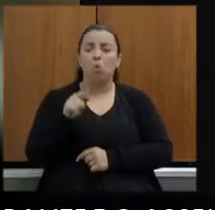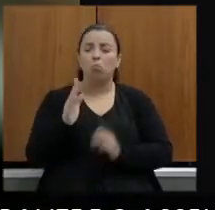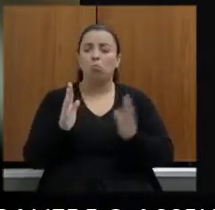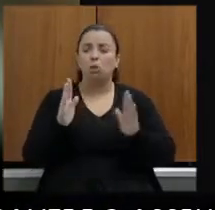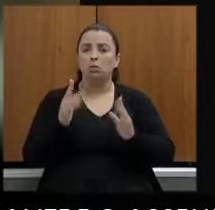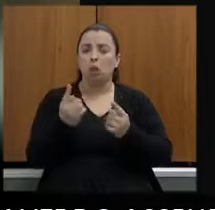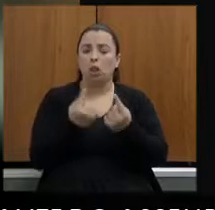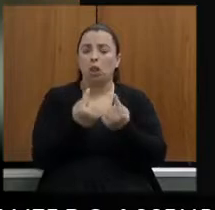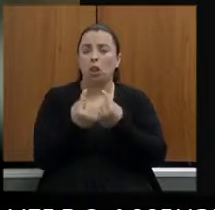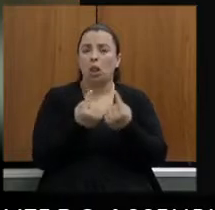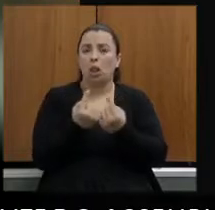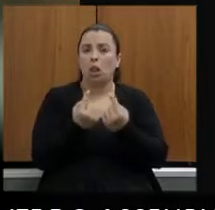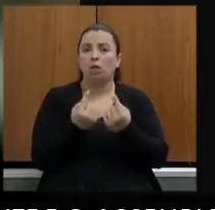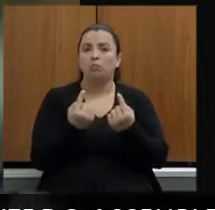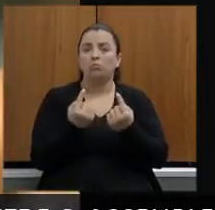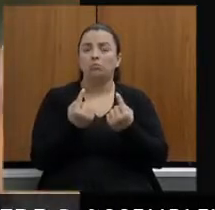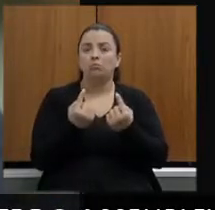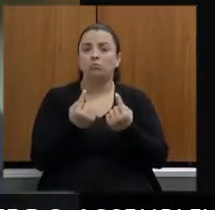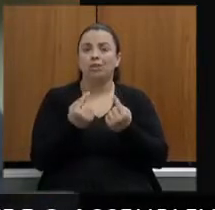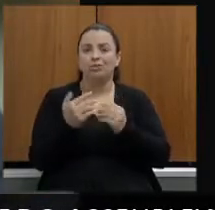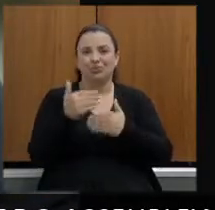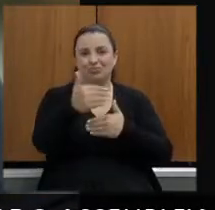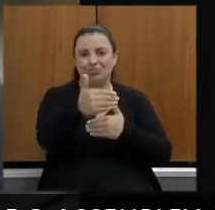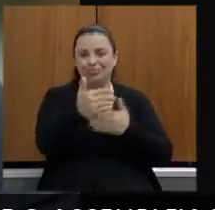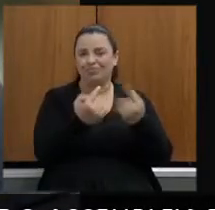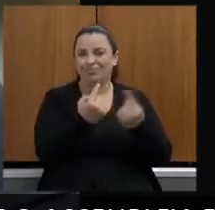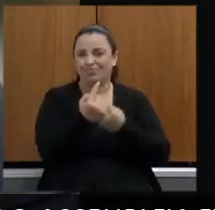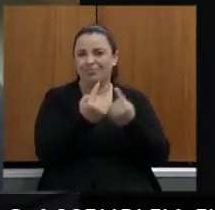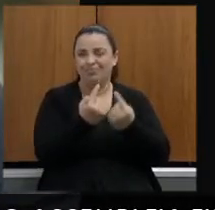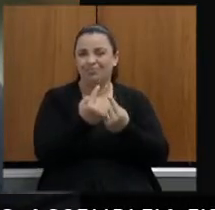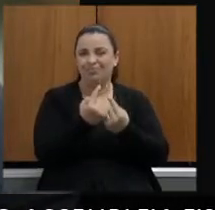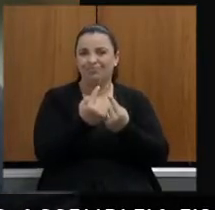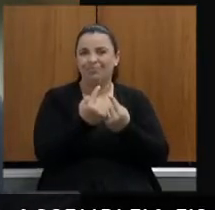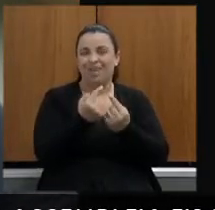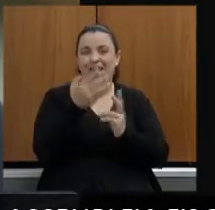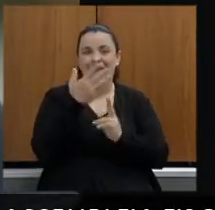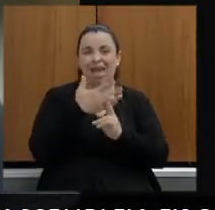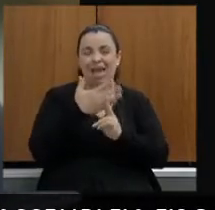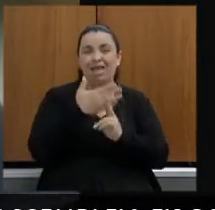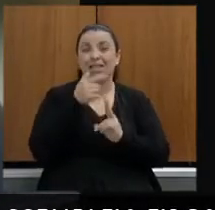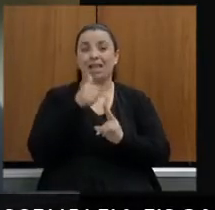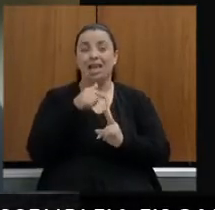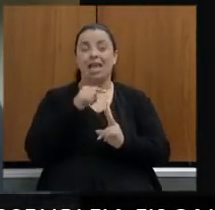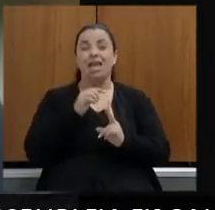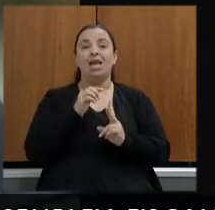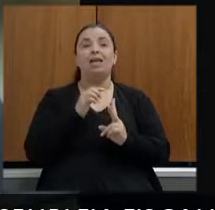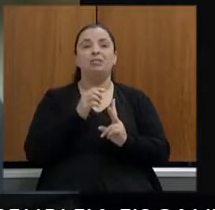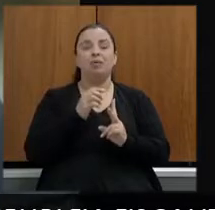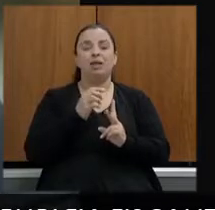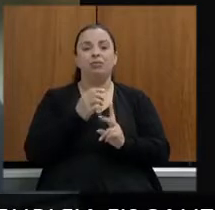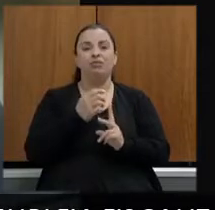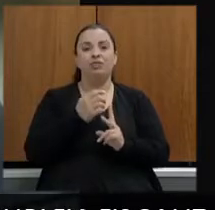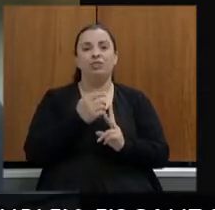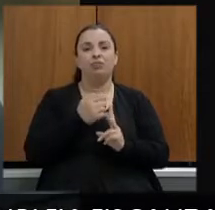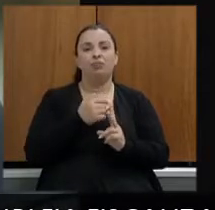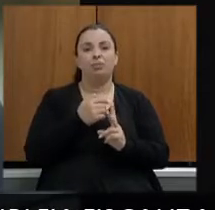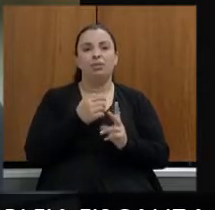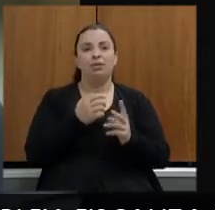ali especificamente entre Esmeraldas e São José da Varginha